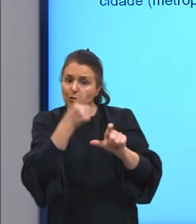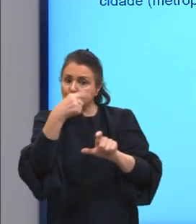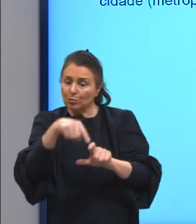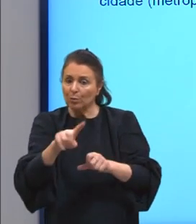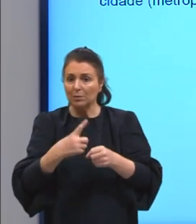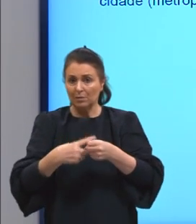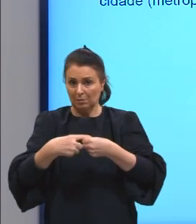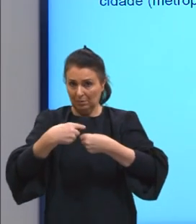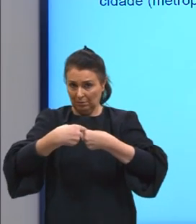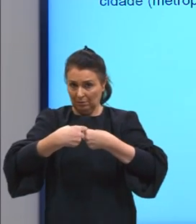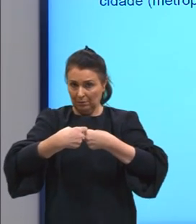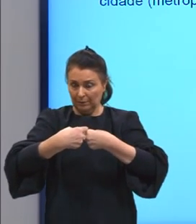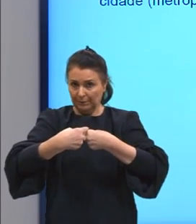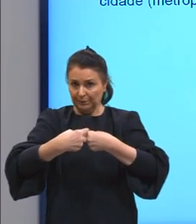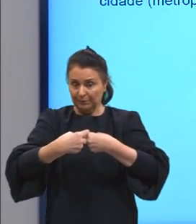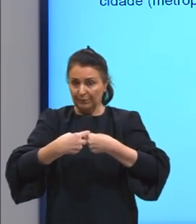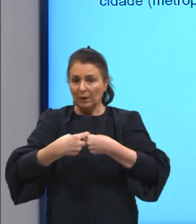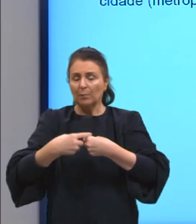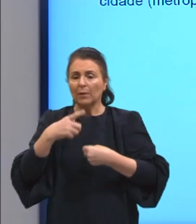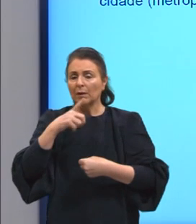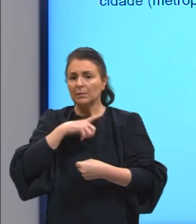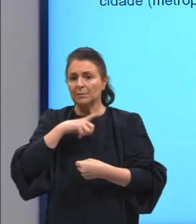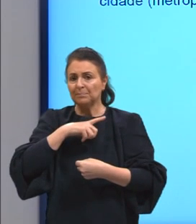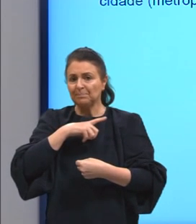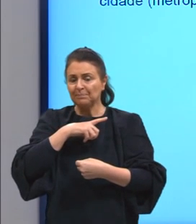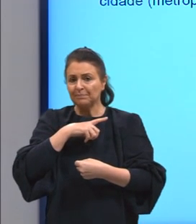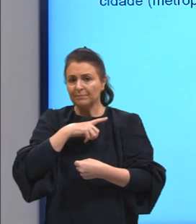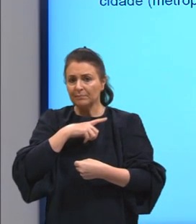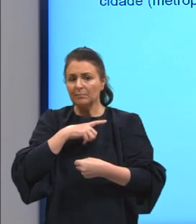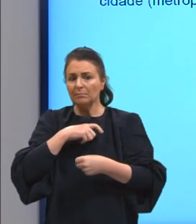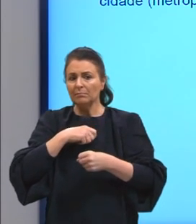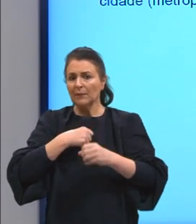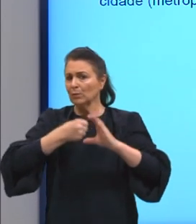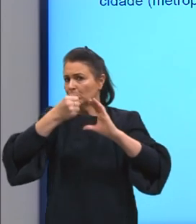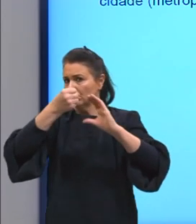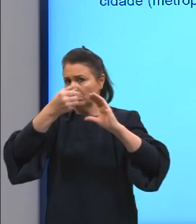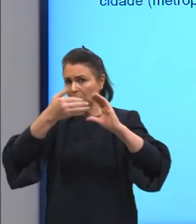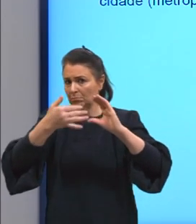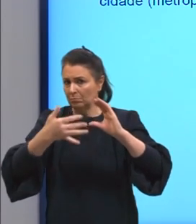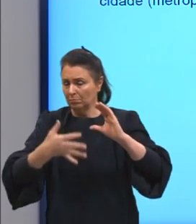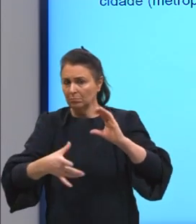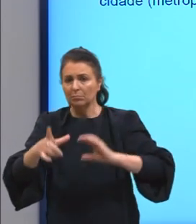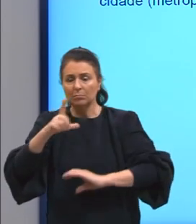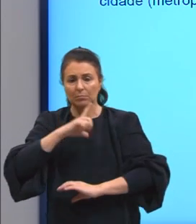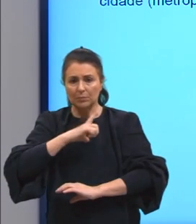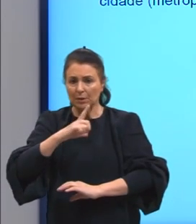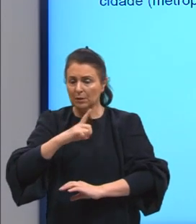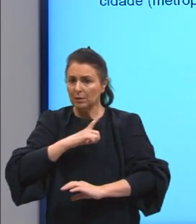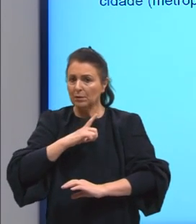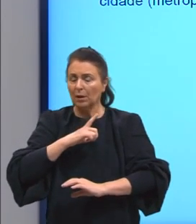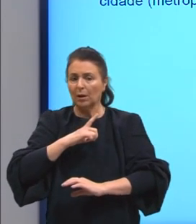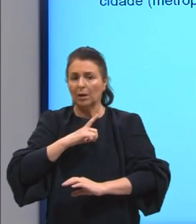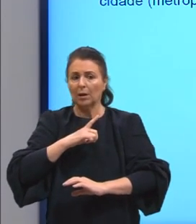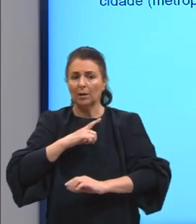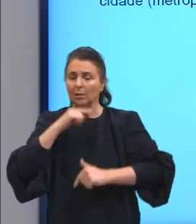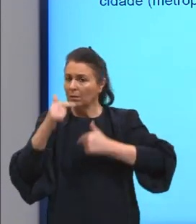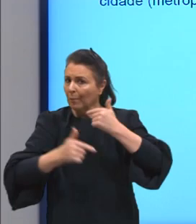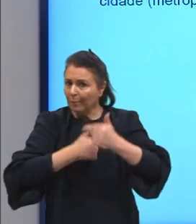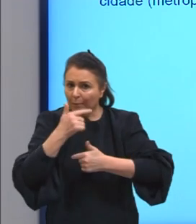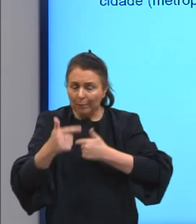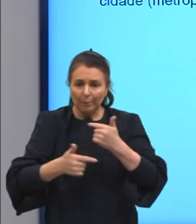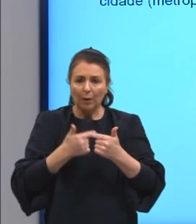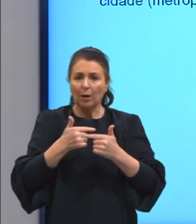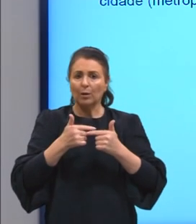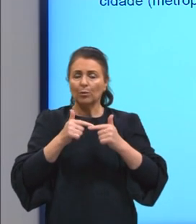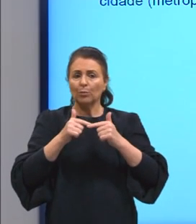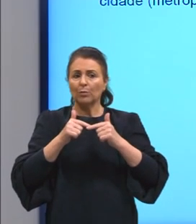ter o seu, as suas características, né, possui, então, uma oferta de bem, serviço, mas, ainda